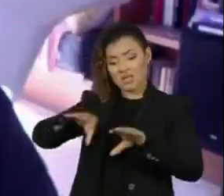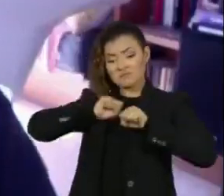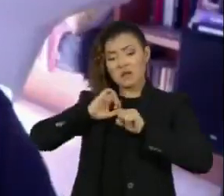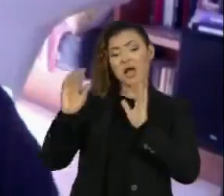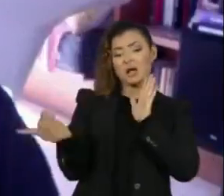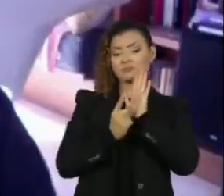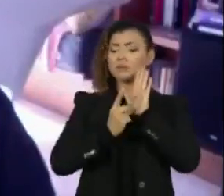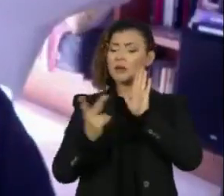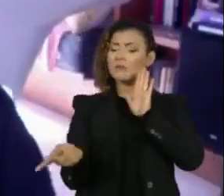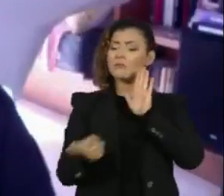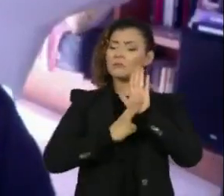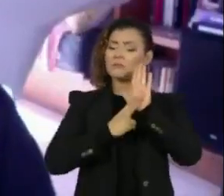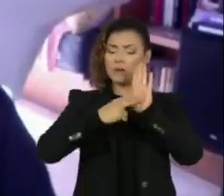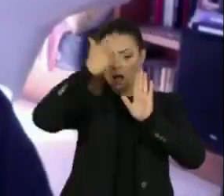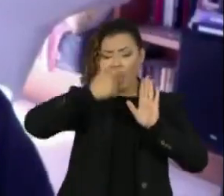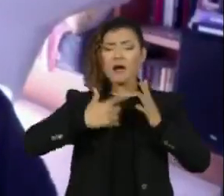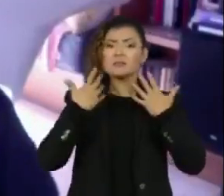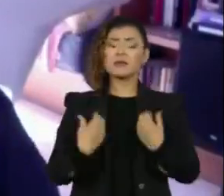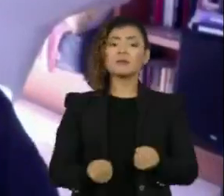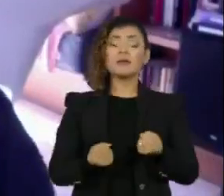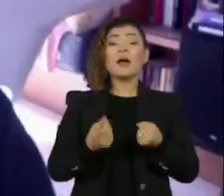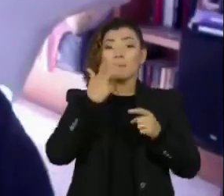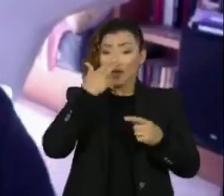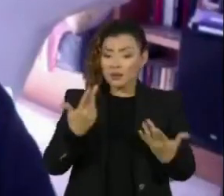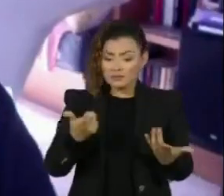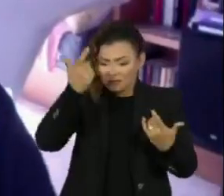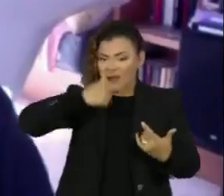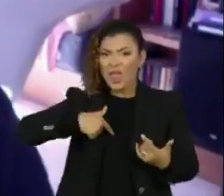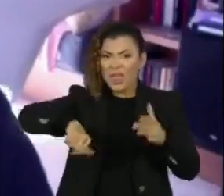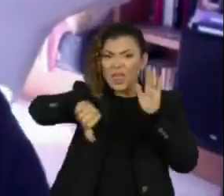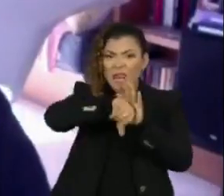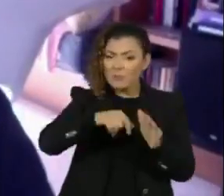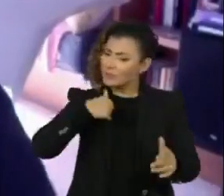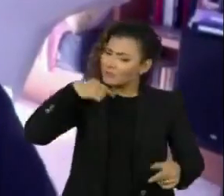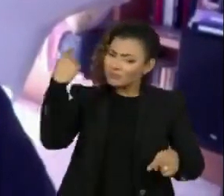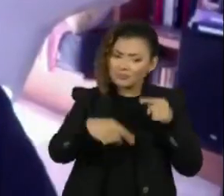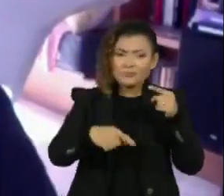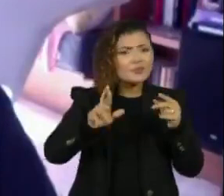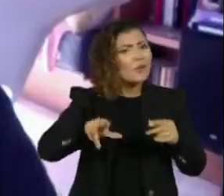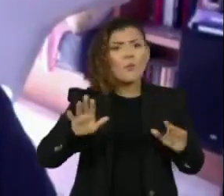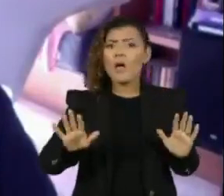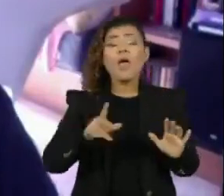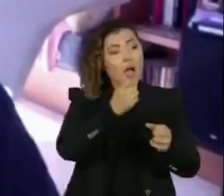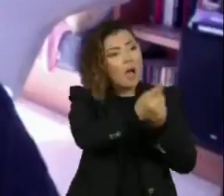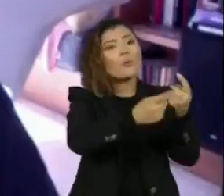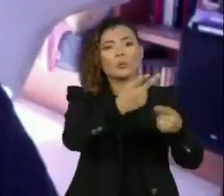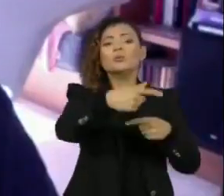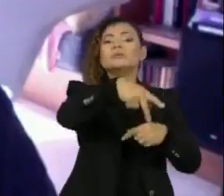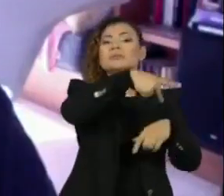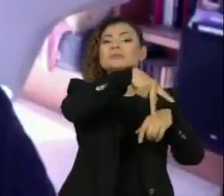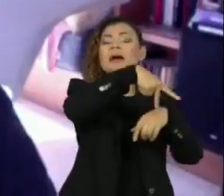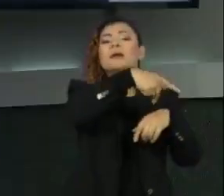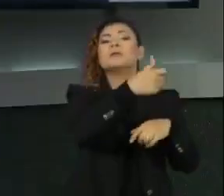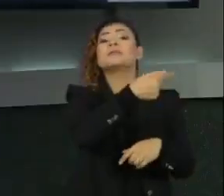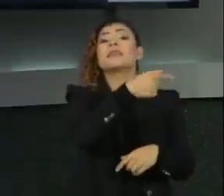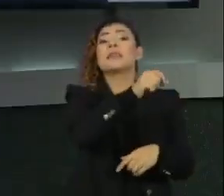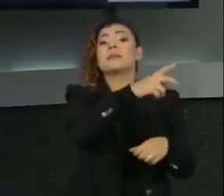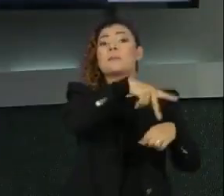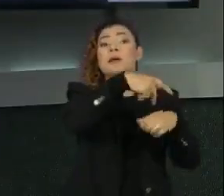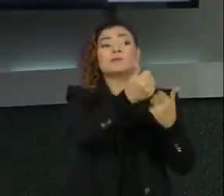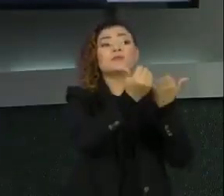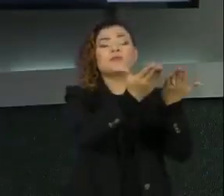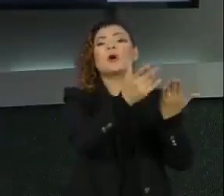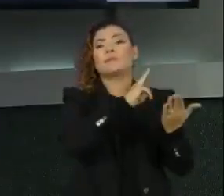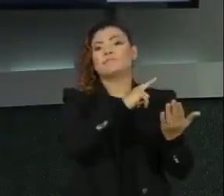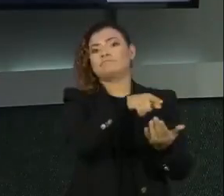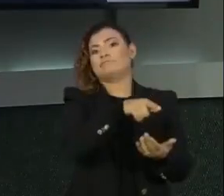orientação sexual da identidade de gênero, você pode ser considerado uma pessoa criminosa. Isso em mais de 70 países do mundo. Por